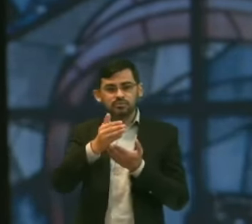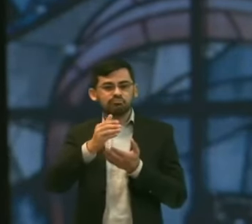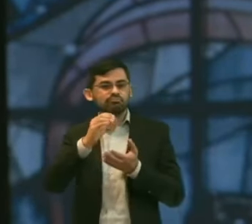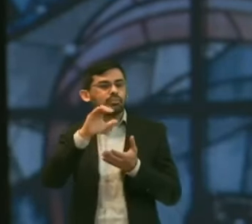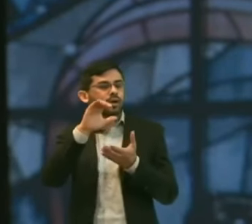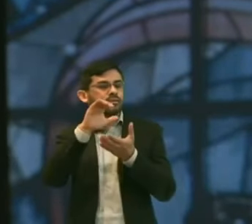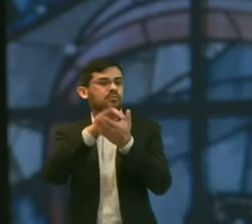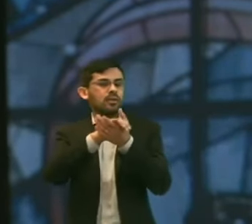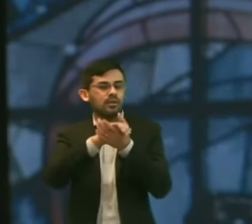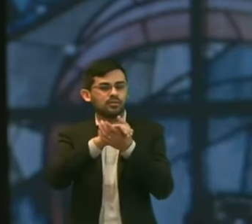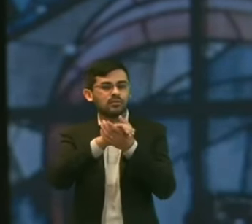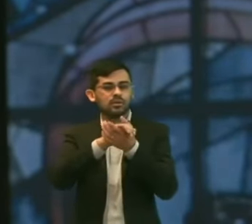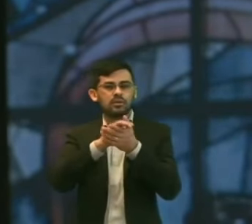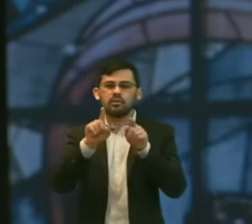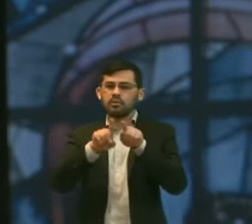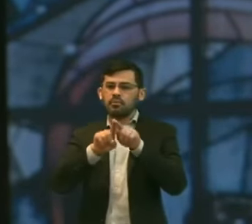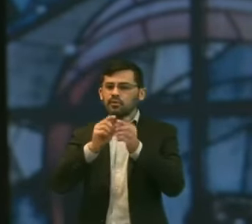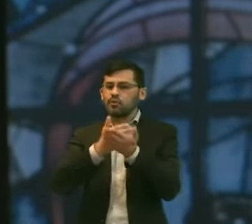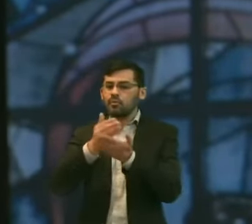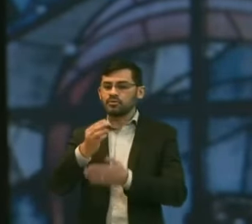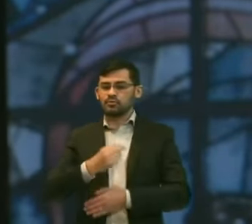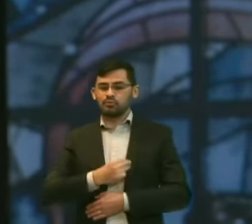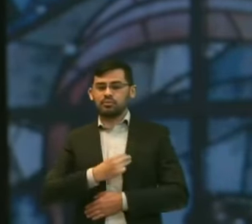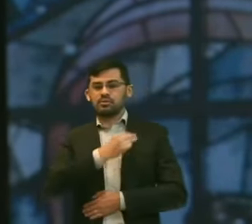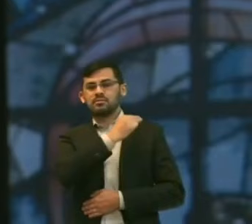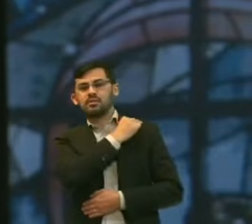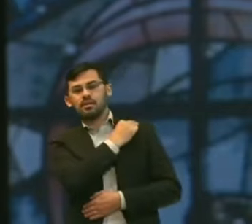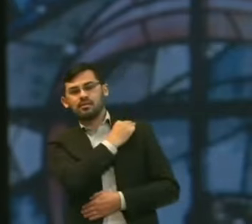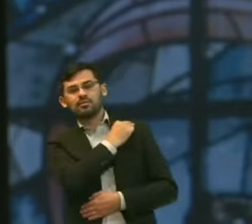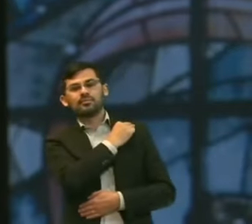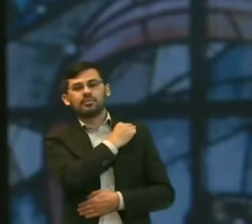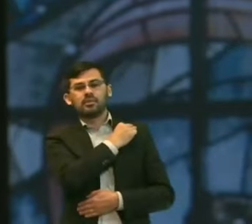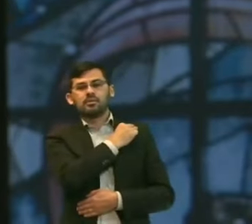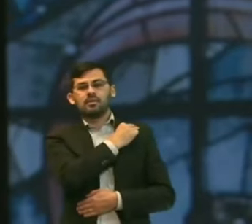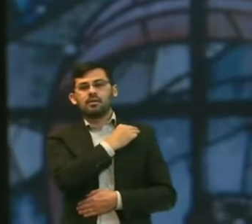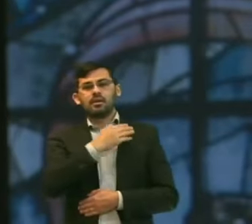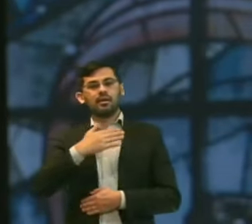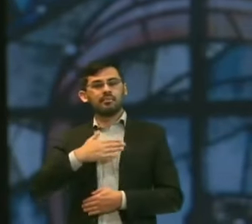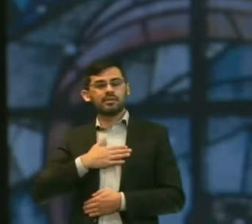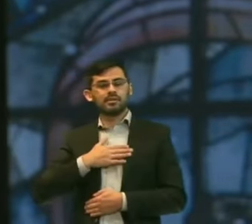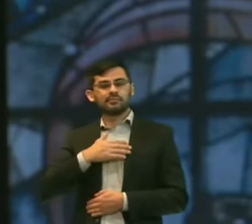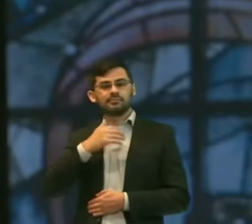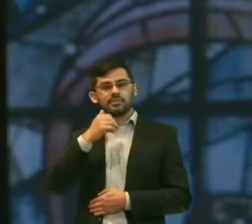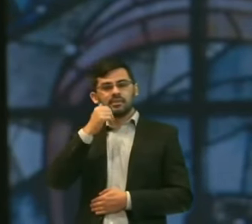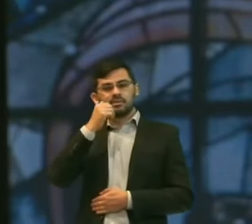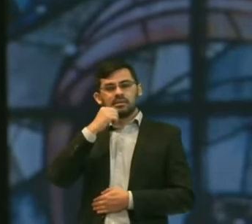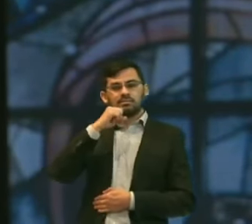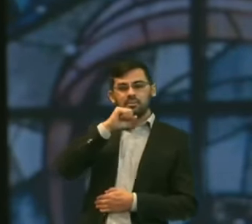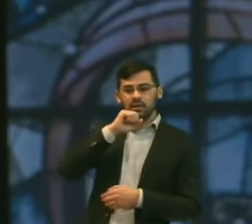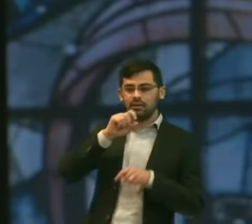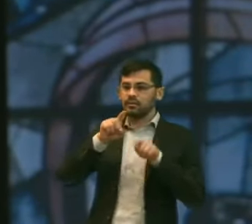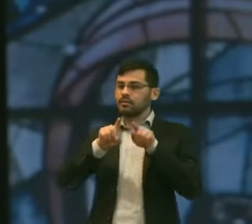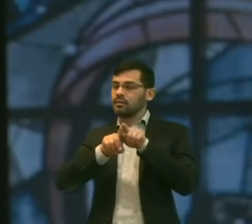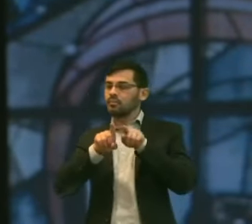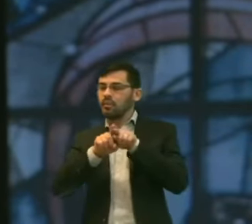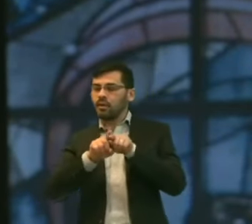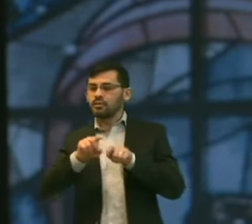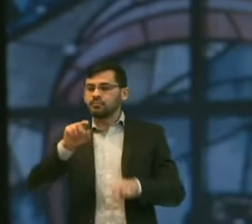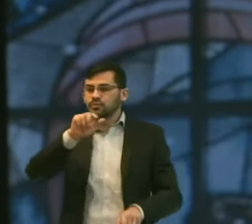No começo Do meu ministério Foi A minha mãe Os meus irmãos